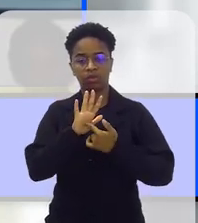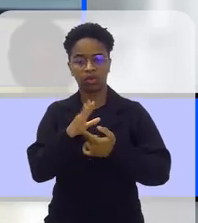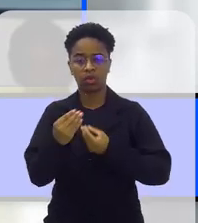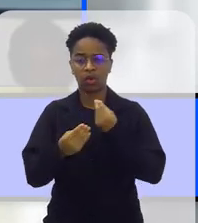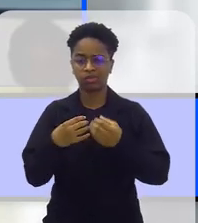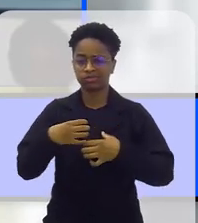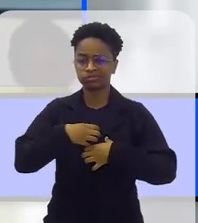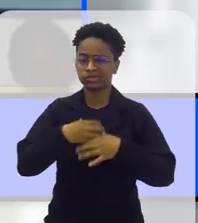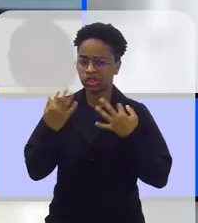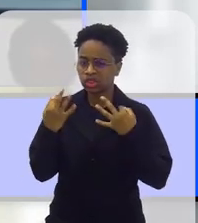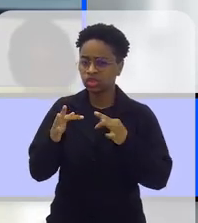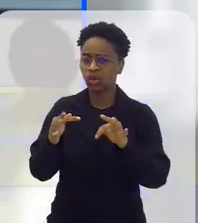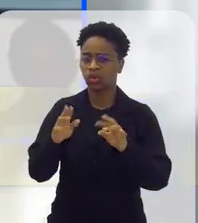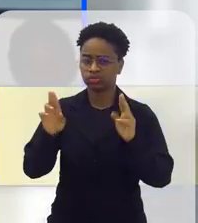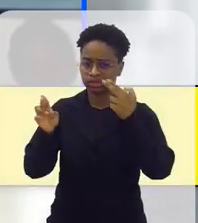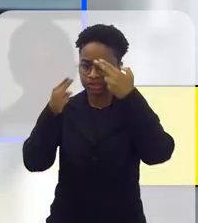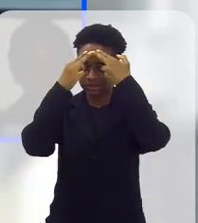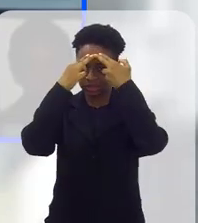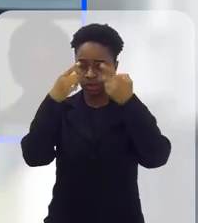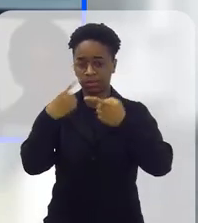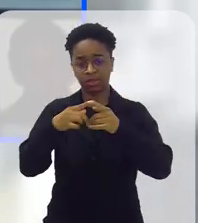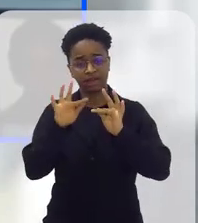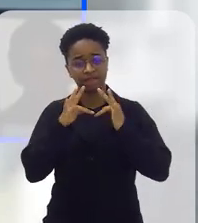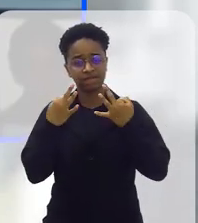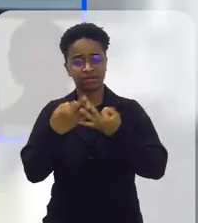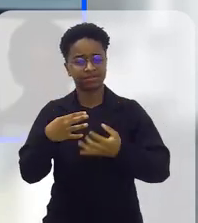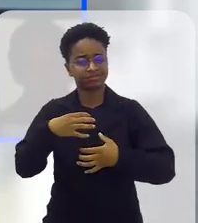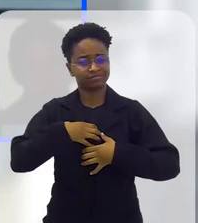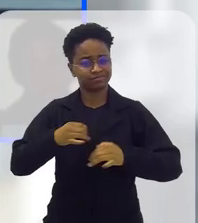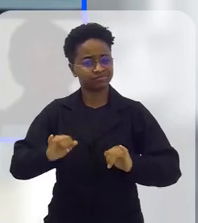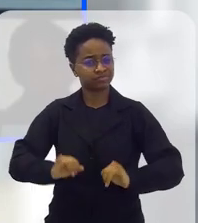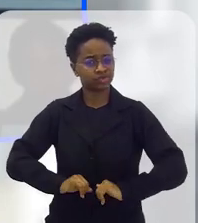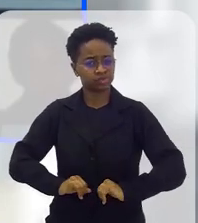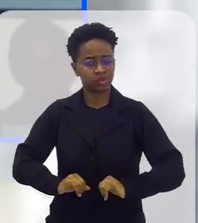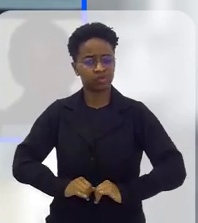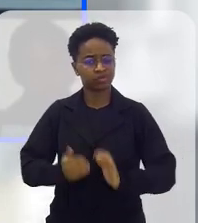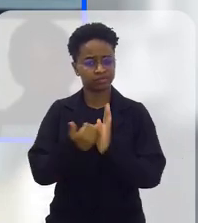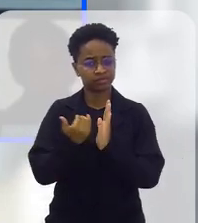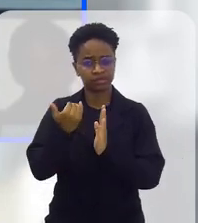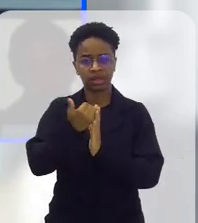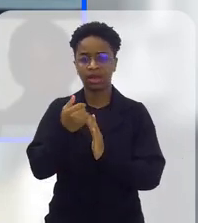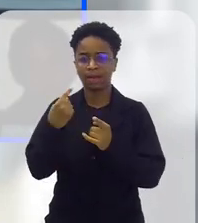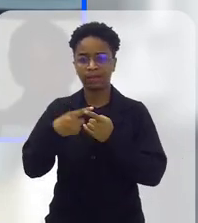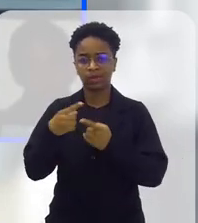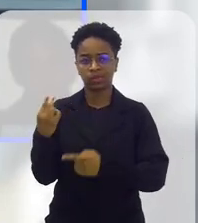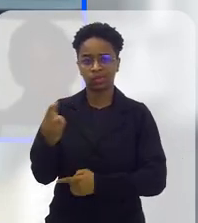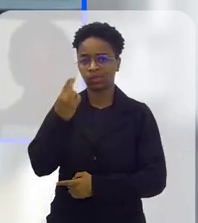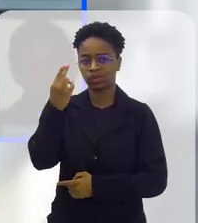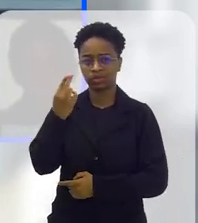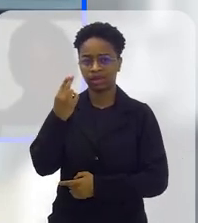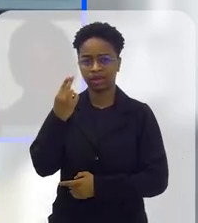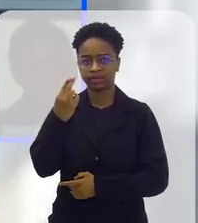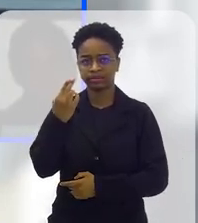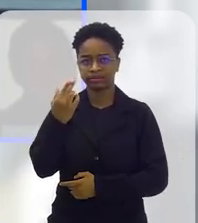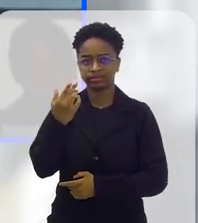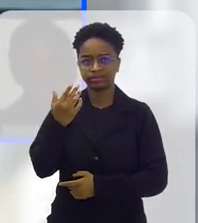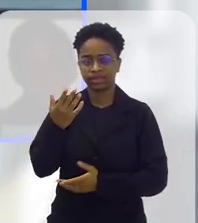a dor, é muito traumática. Essas famílias passam por uma dor que não tem como